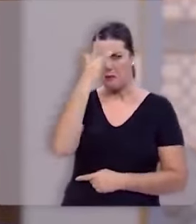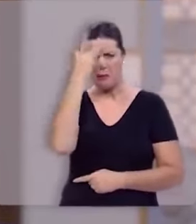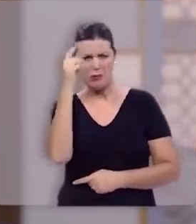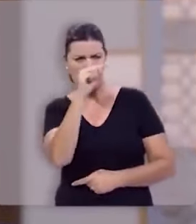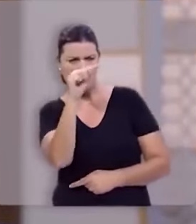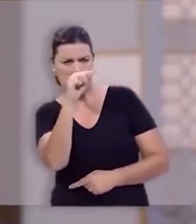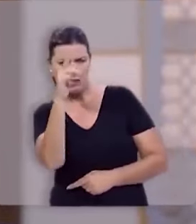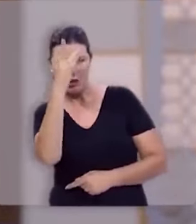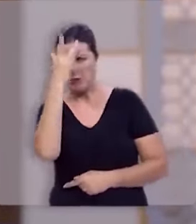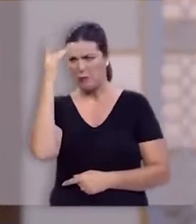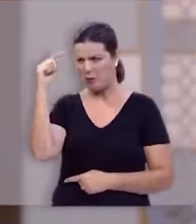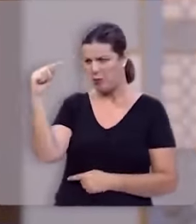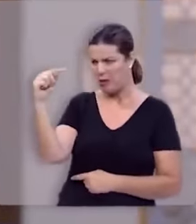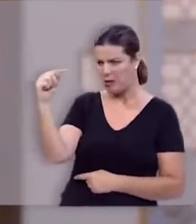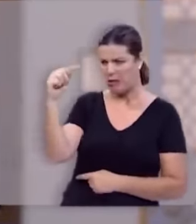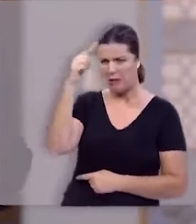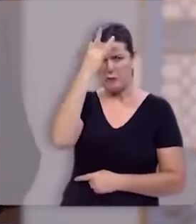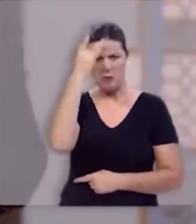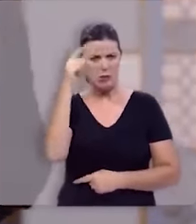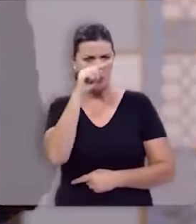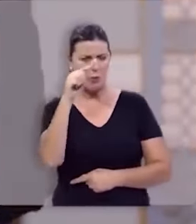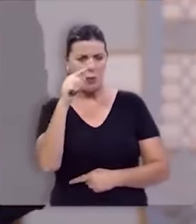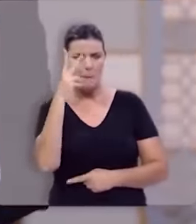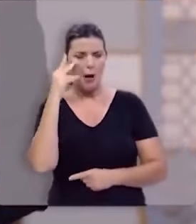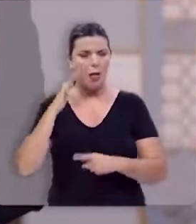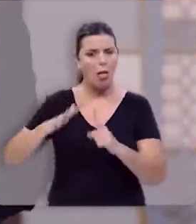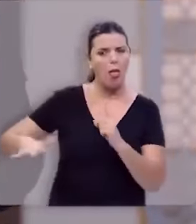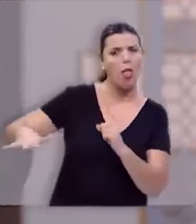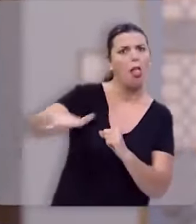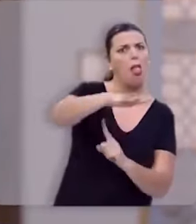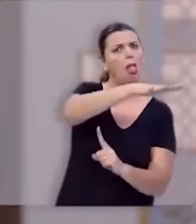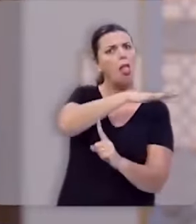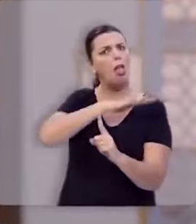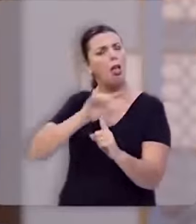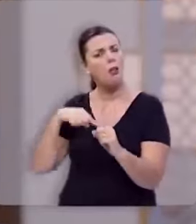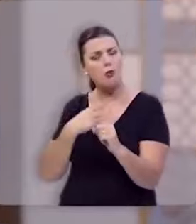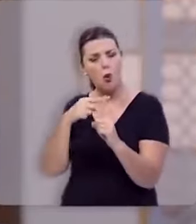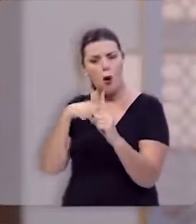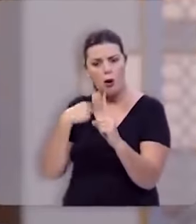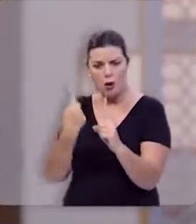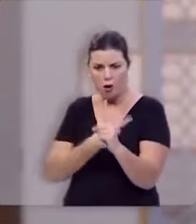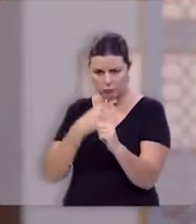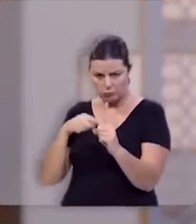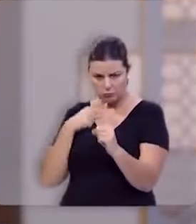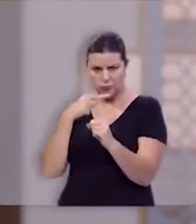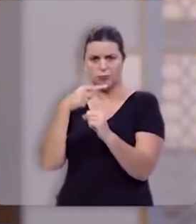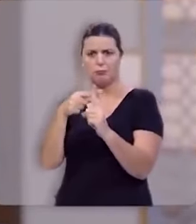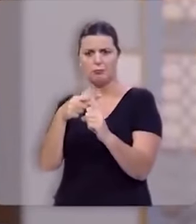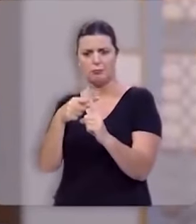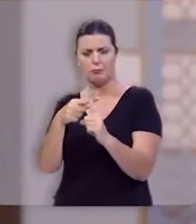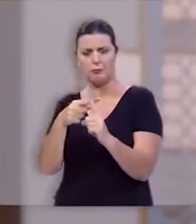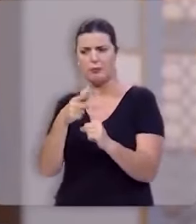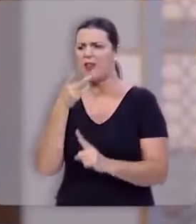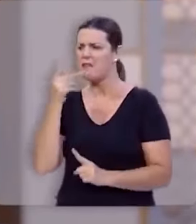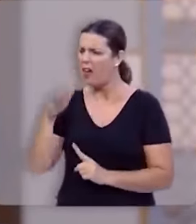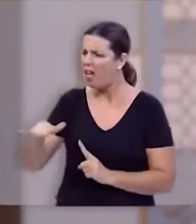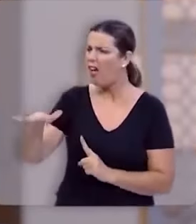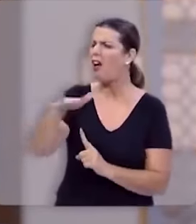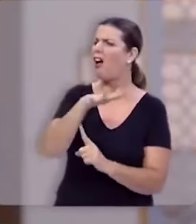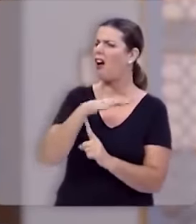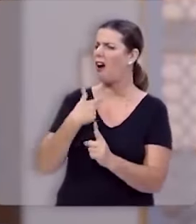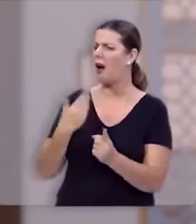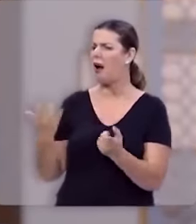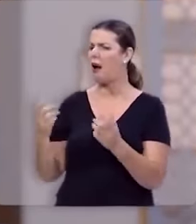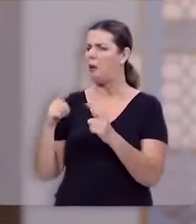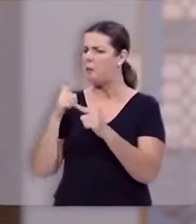eles nos cercam por todos os lados só dizendo a crise é grande o país está